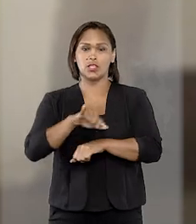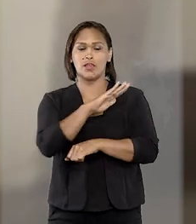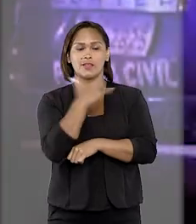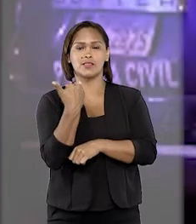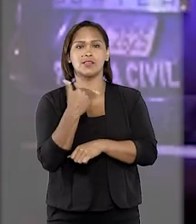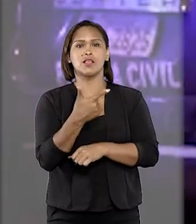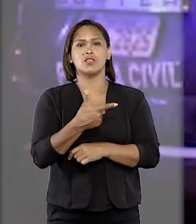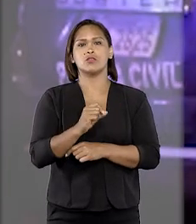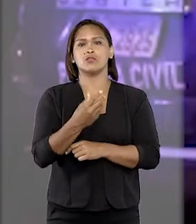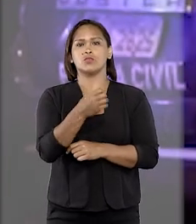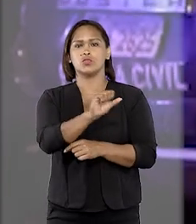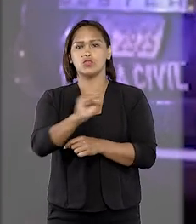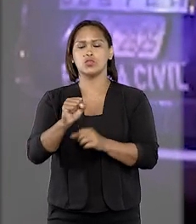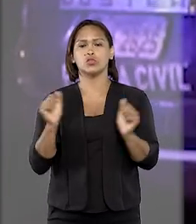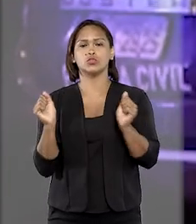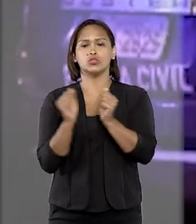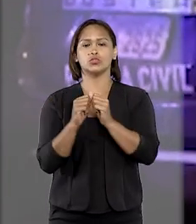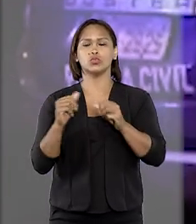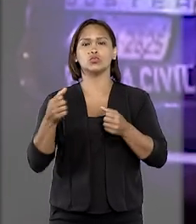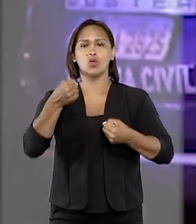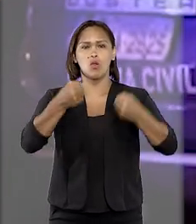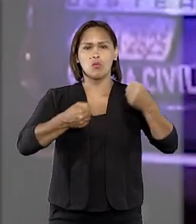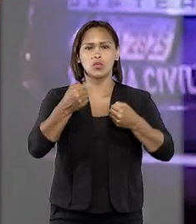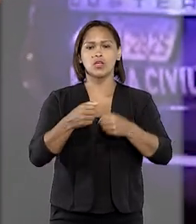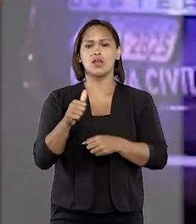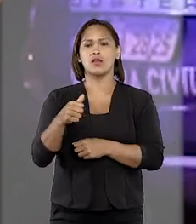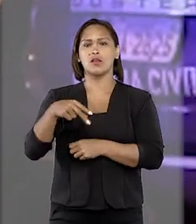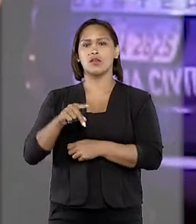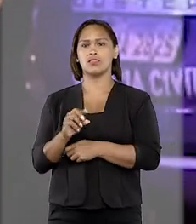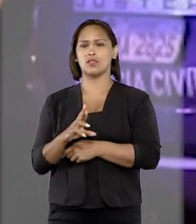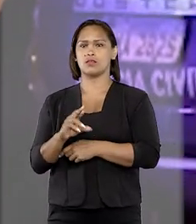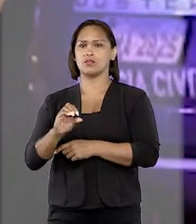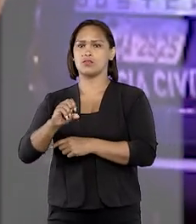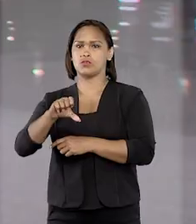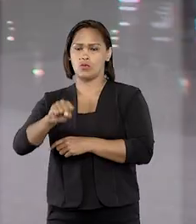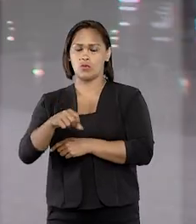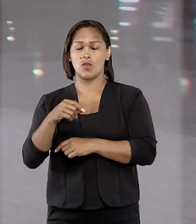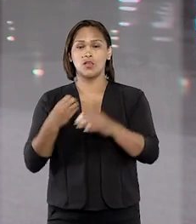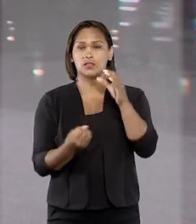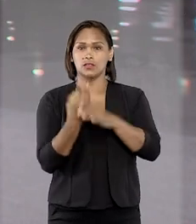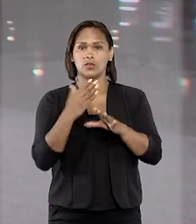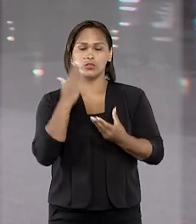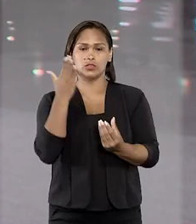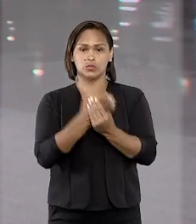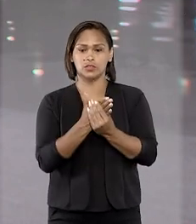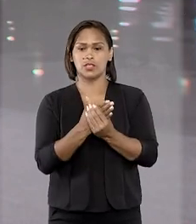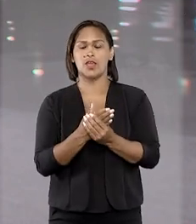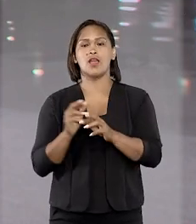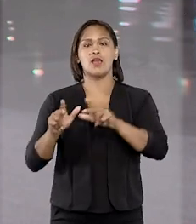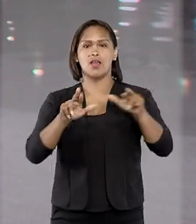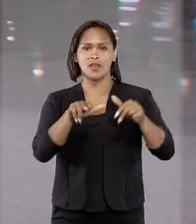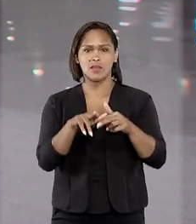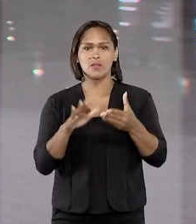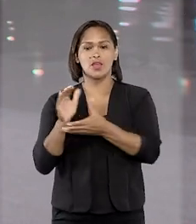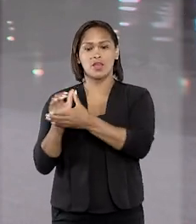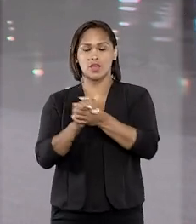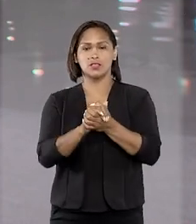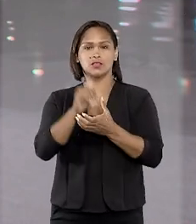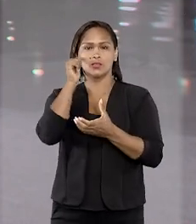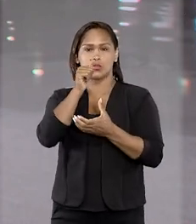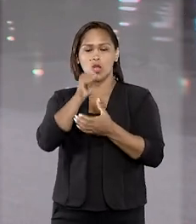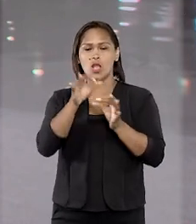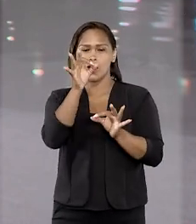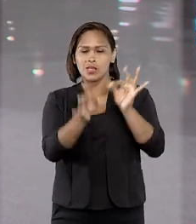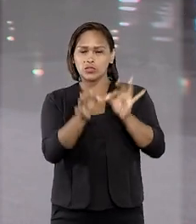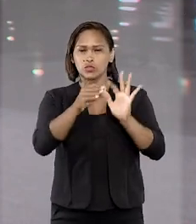de Janeiro, assassinada em 2018 com o seu motorista, Anderson Gomes. Na origem do caso, a irmã e a companheira de